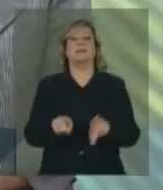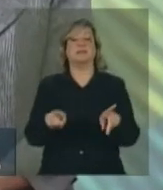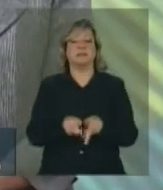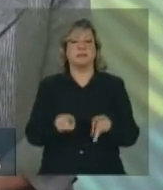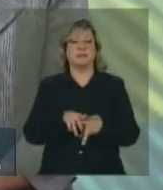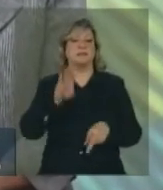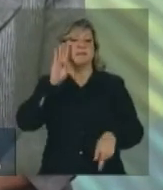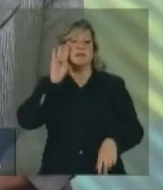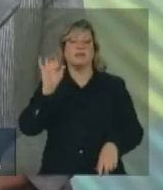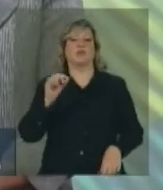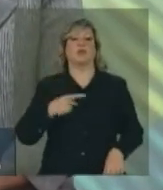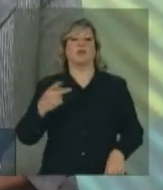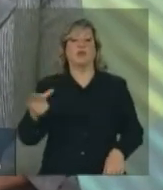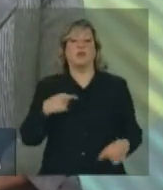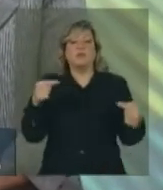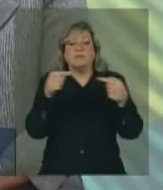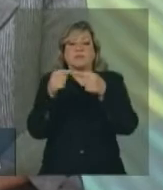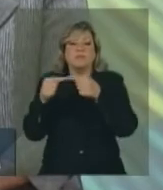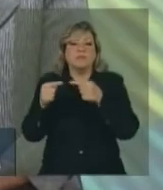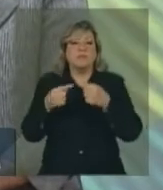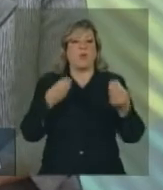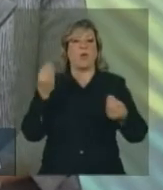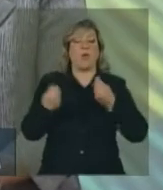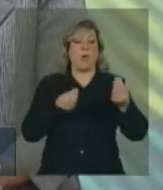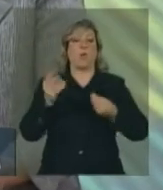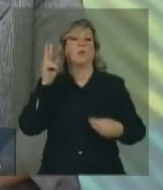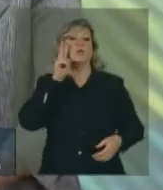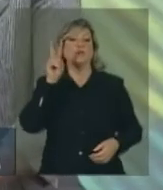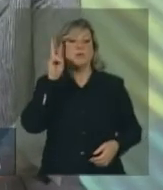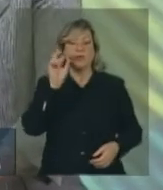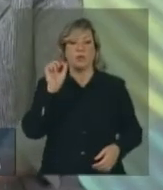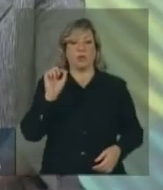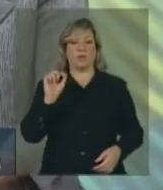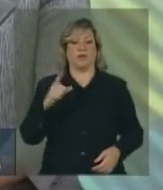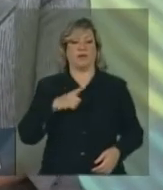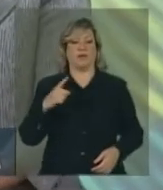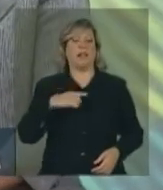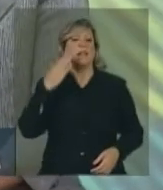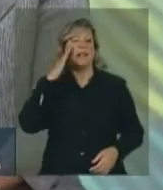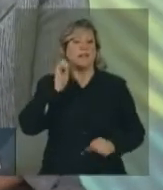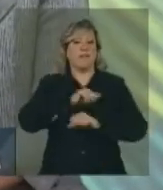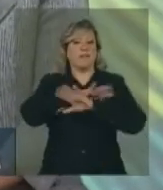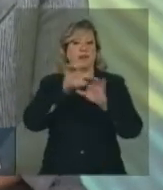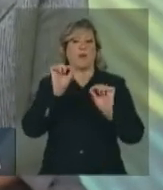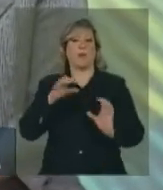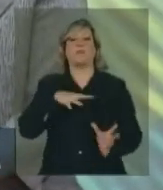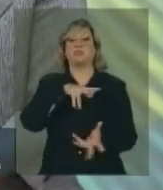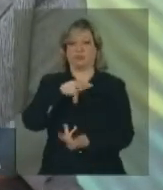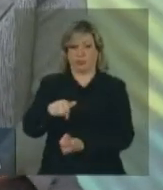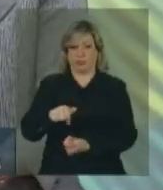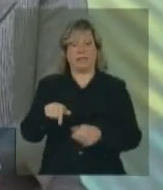as nossas afinidades no que se refere à visão de mundo.